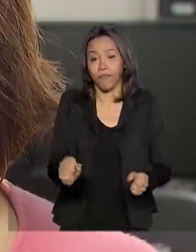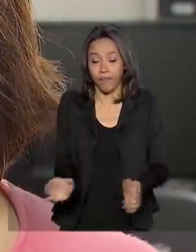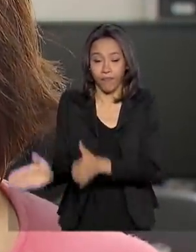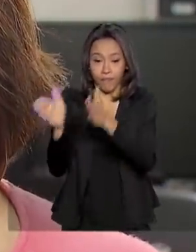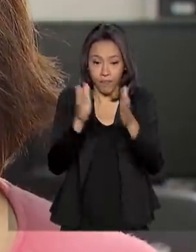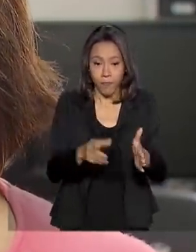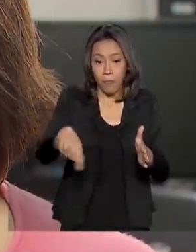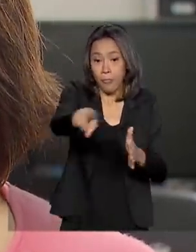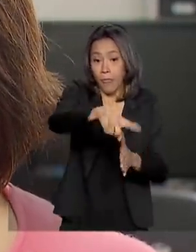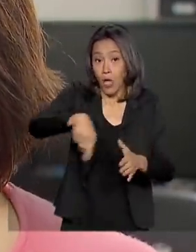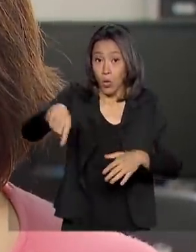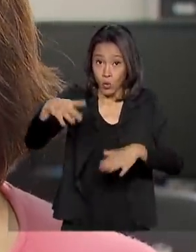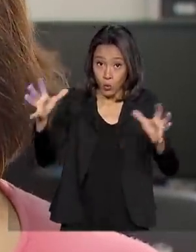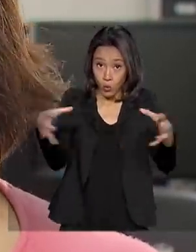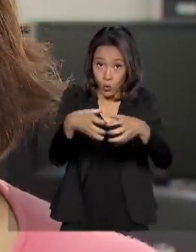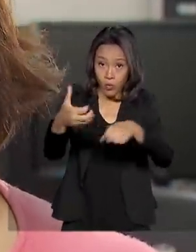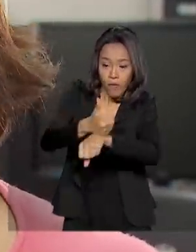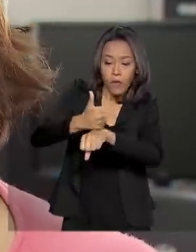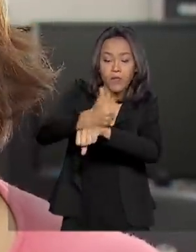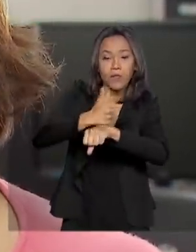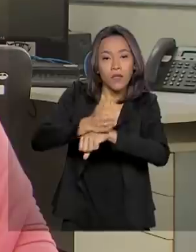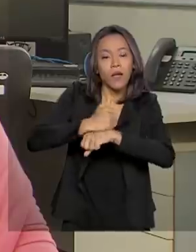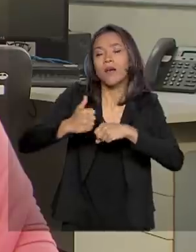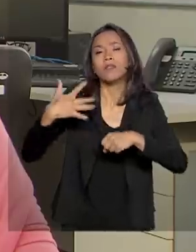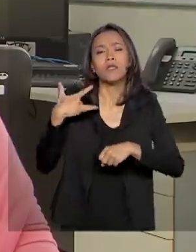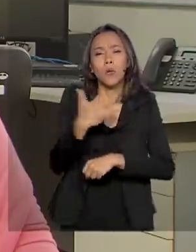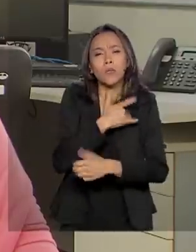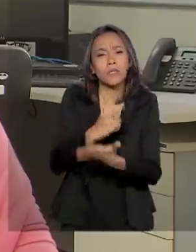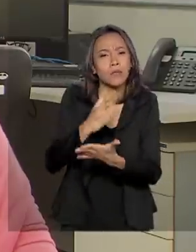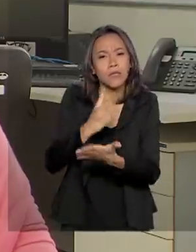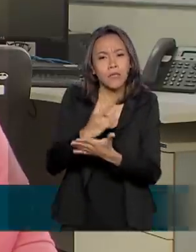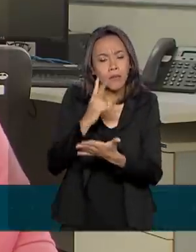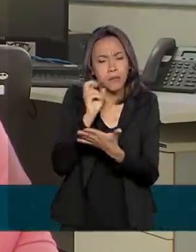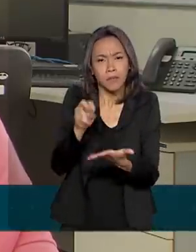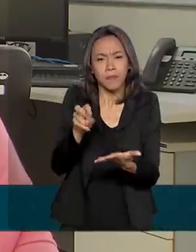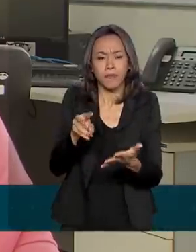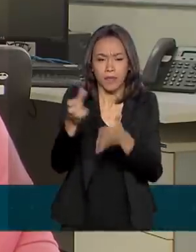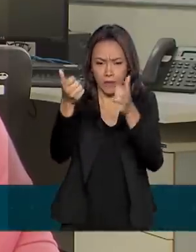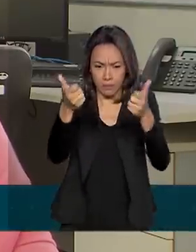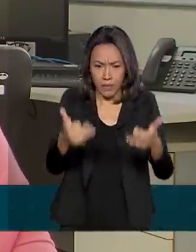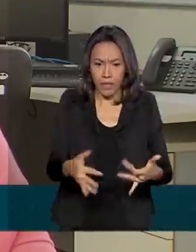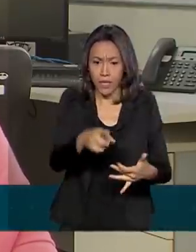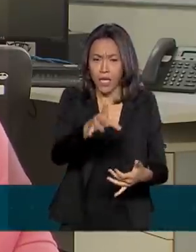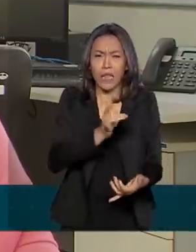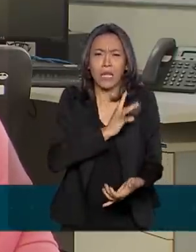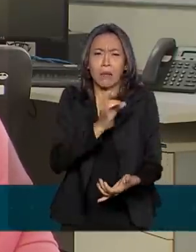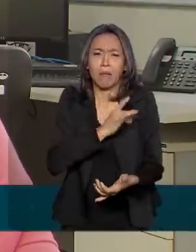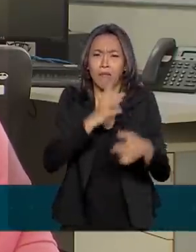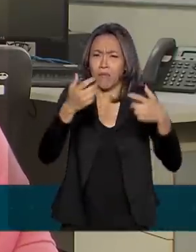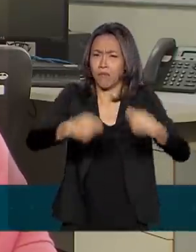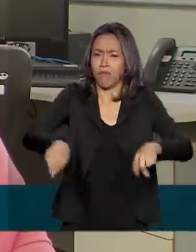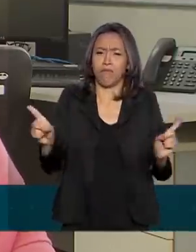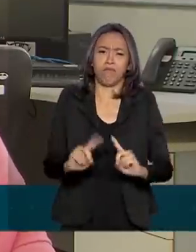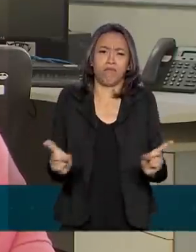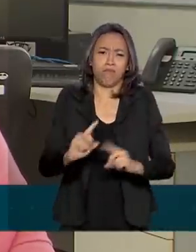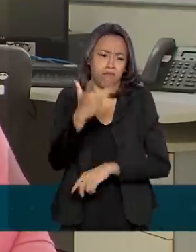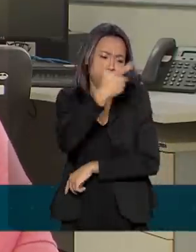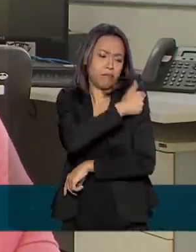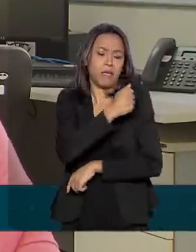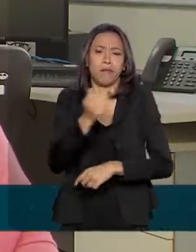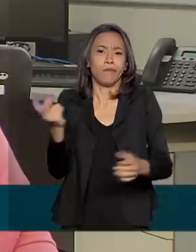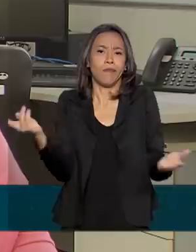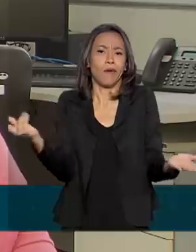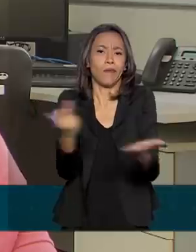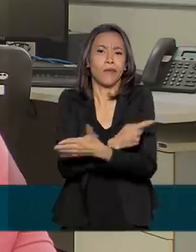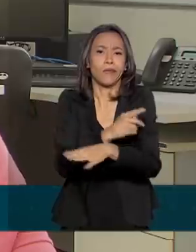saúde que lidam diariamente com a doença. Não há o que temer. A vacina do sarampo não causa autismo,